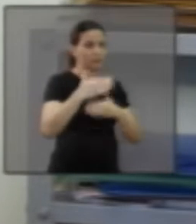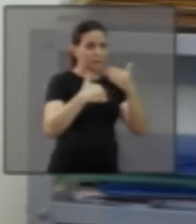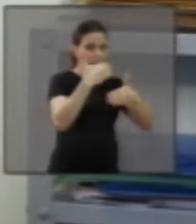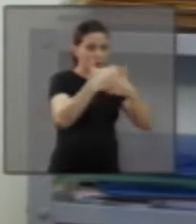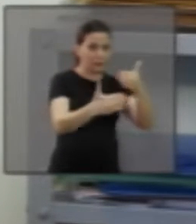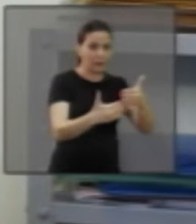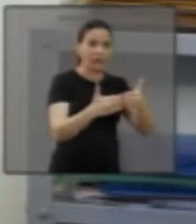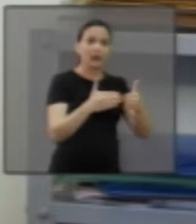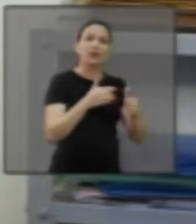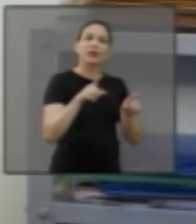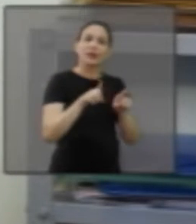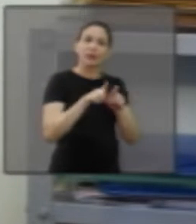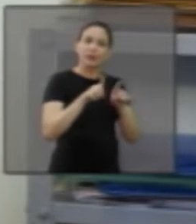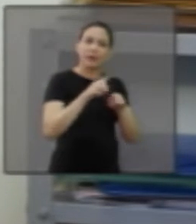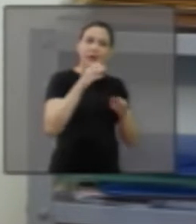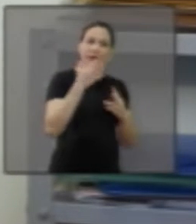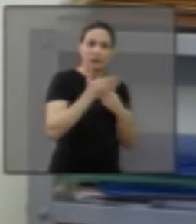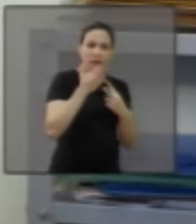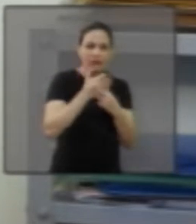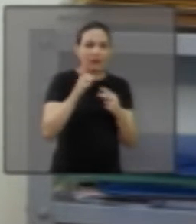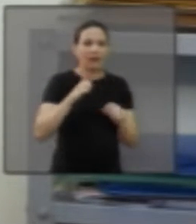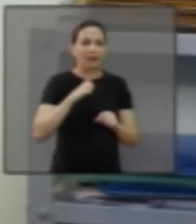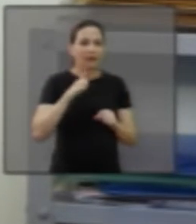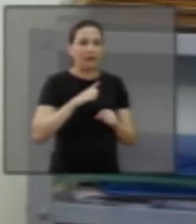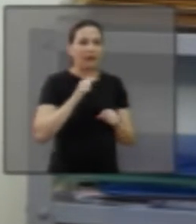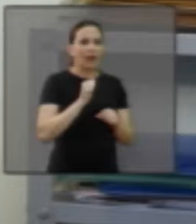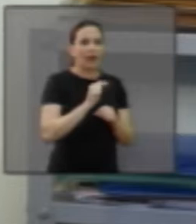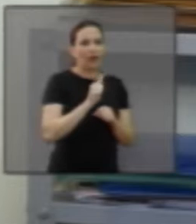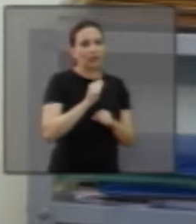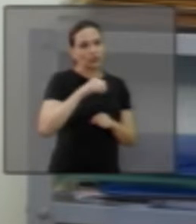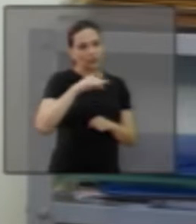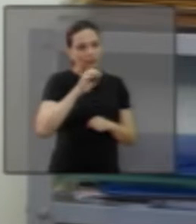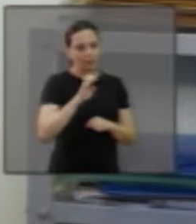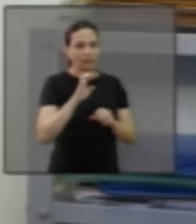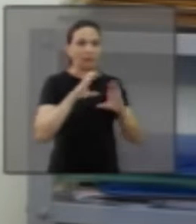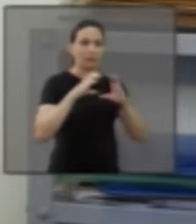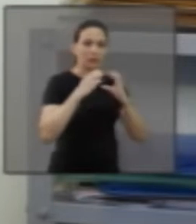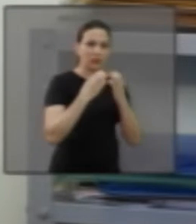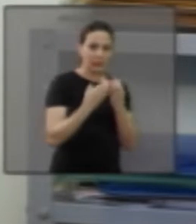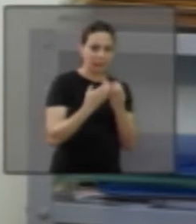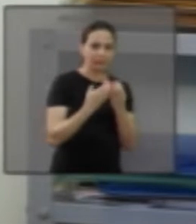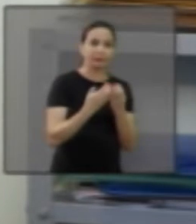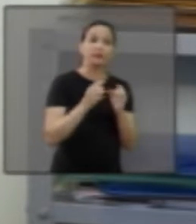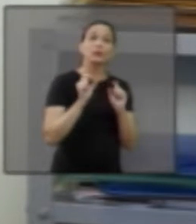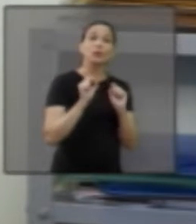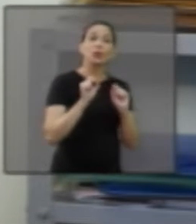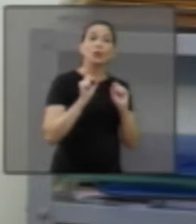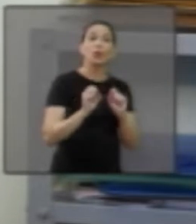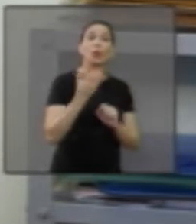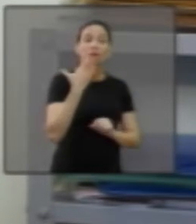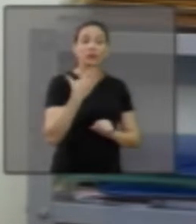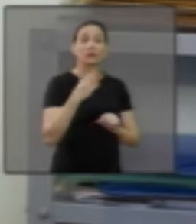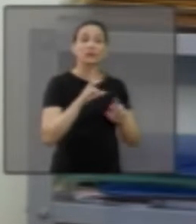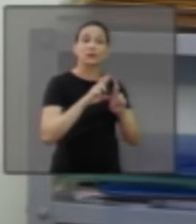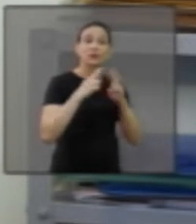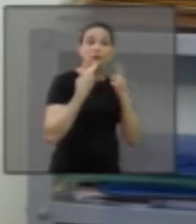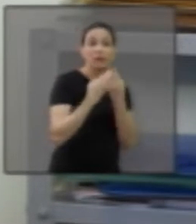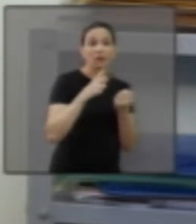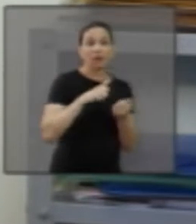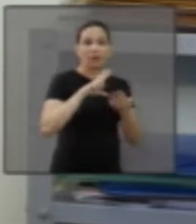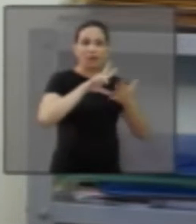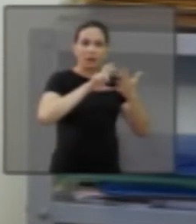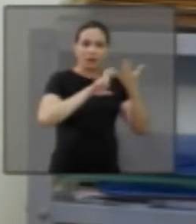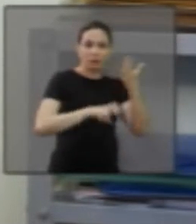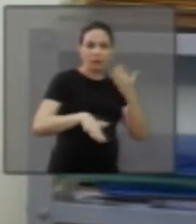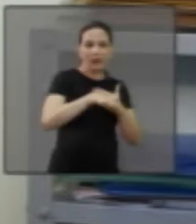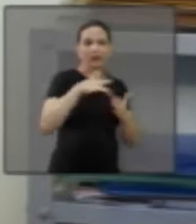né? Na outra semana, é o encontro dos agentes comunitários de saúde com eles. Então, assim, nos nossos encontros são abordados